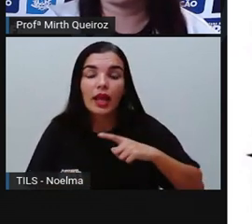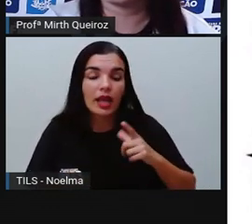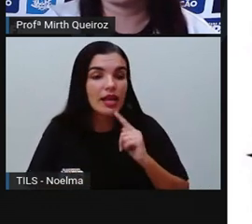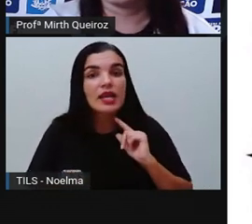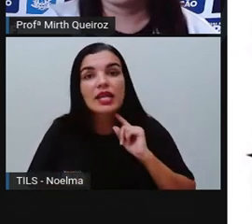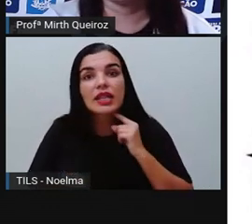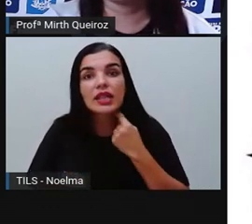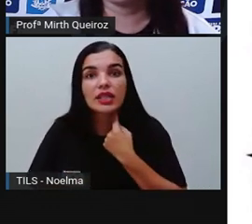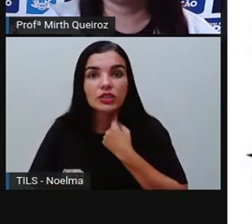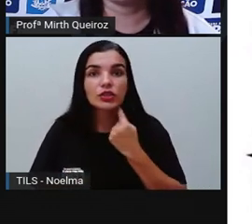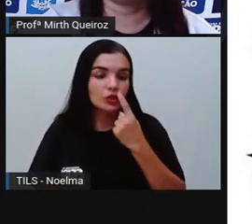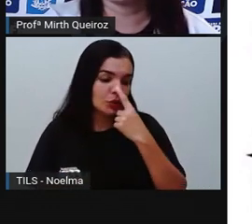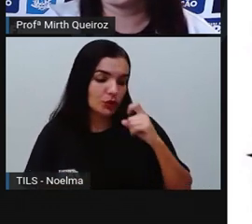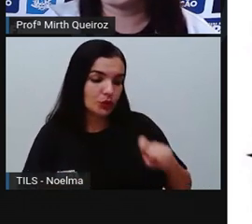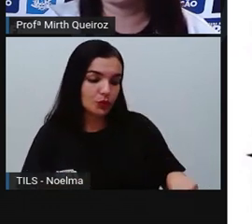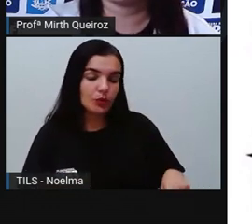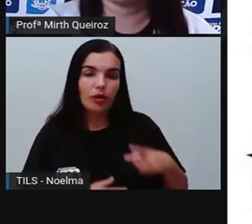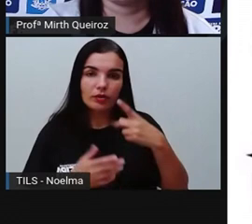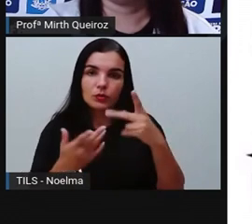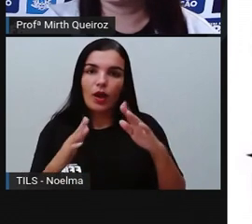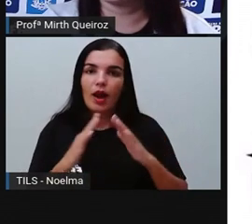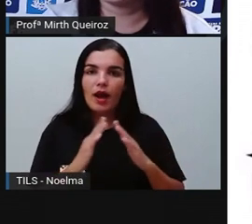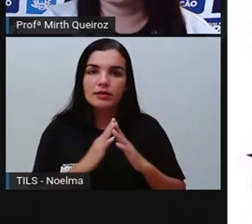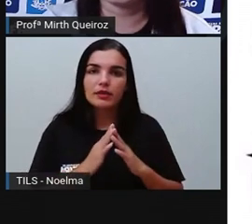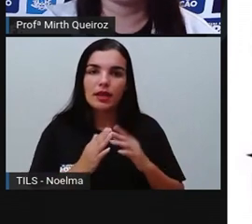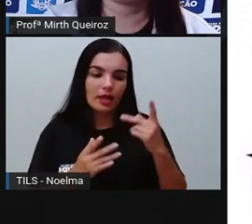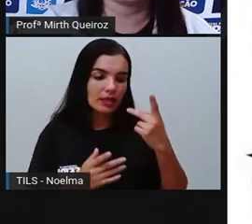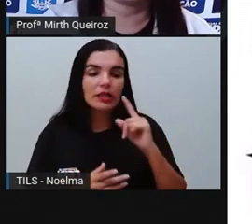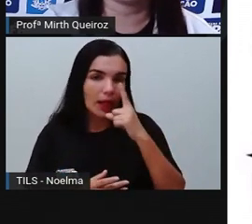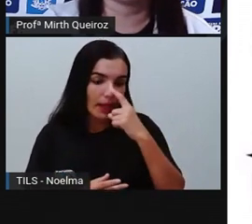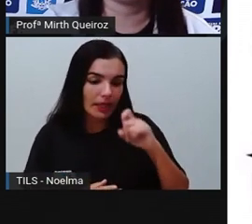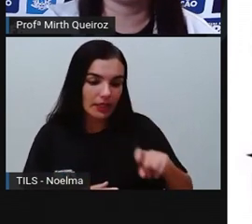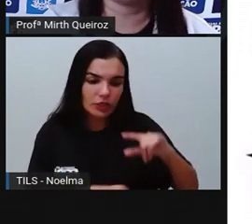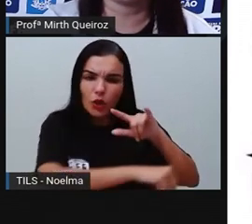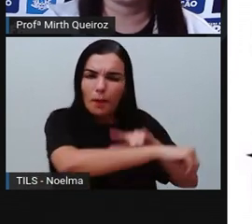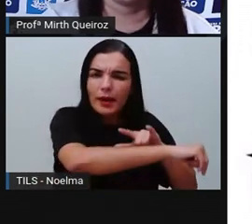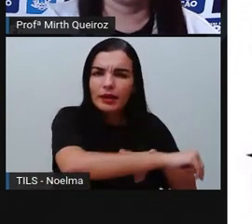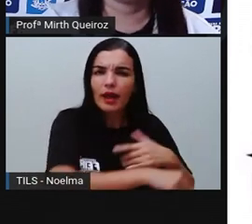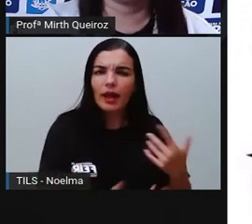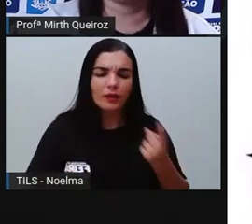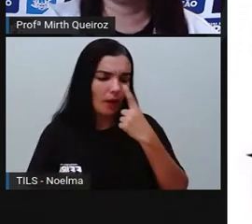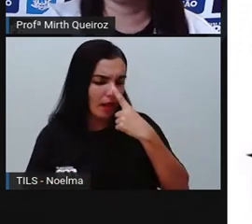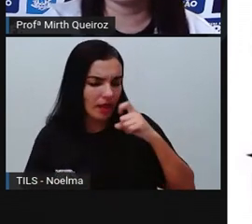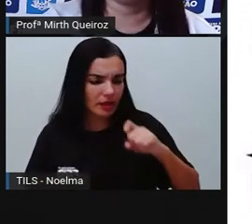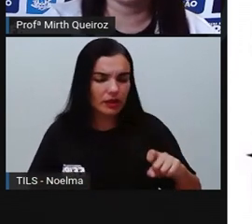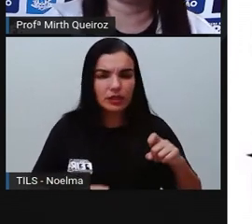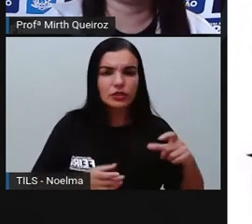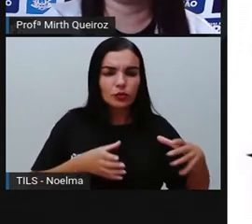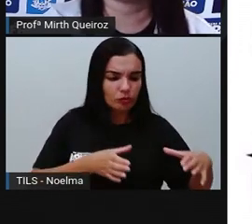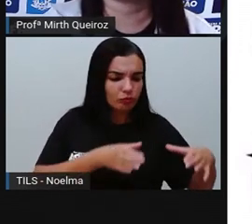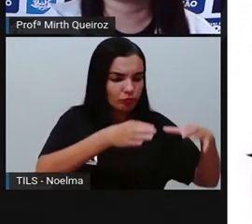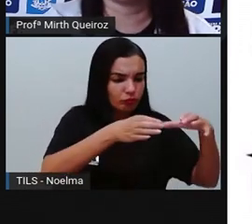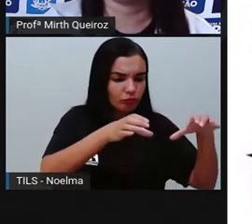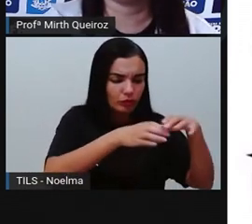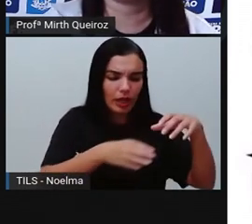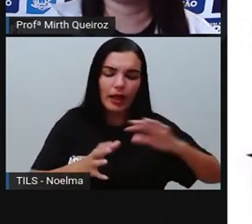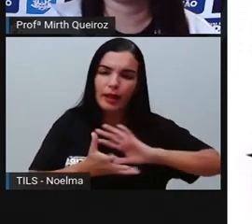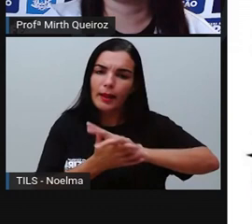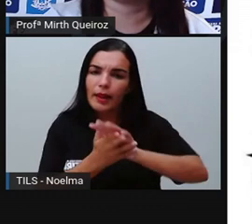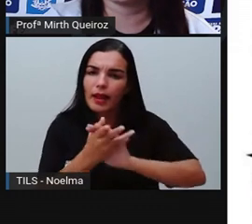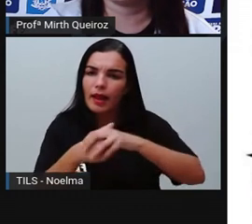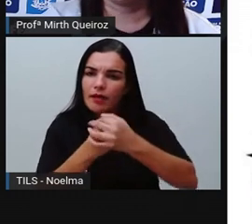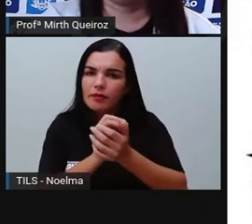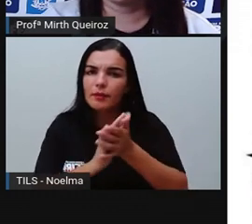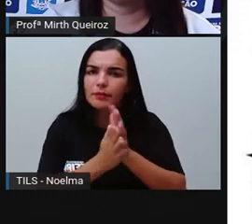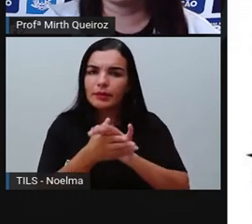vocês. Observe aí a lixeirinha, né? Lixeirinha do banheiro, lixeirinha da cozinha, a lixeirinha que fica lá no quintal para juntar o lixo ali